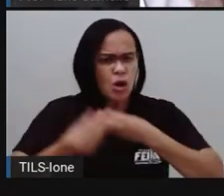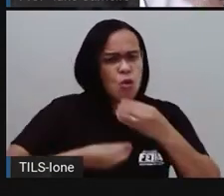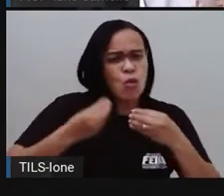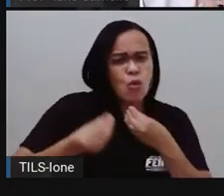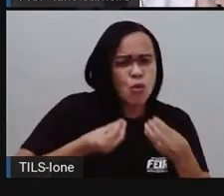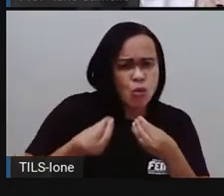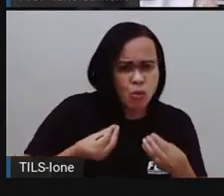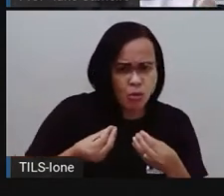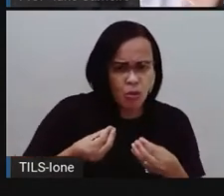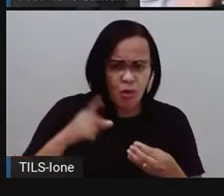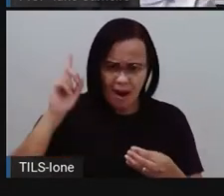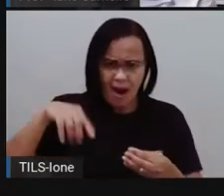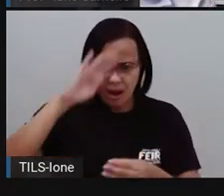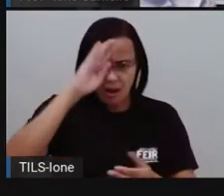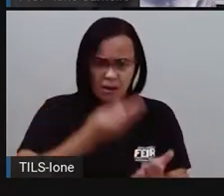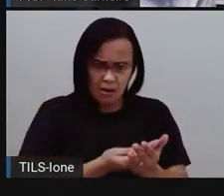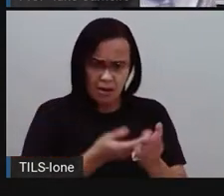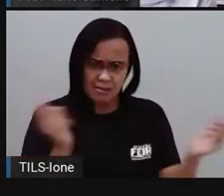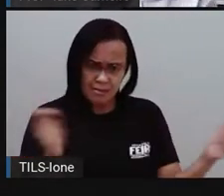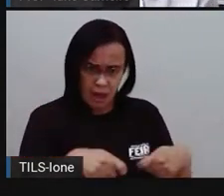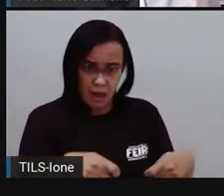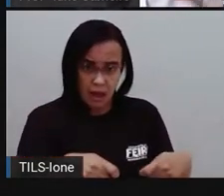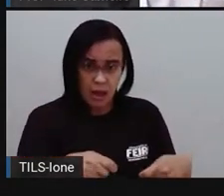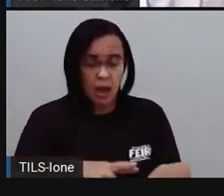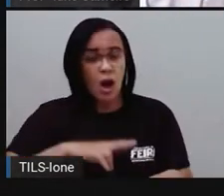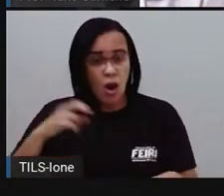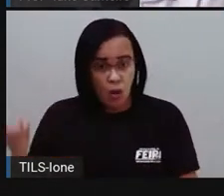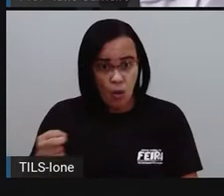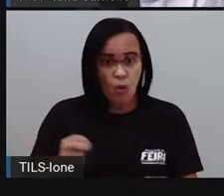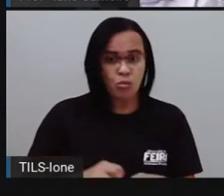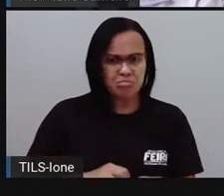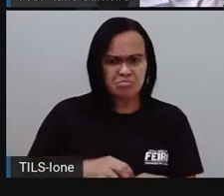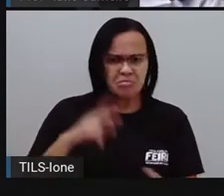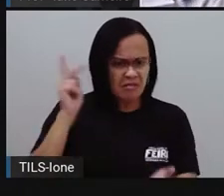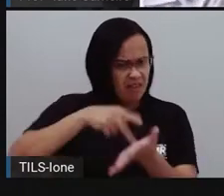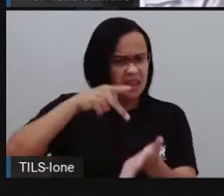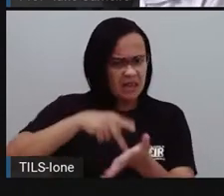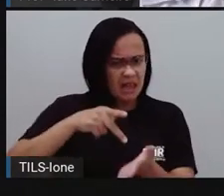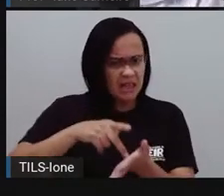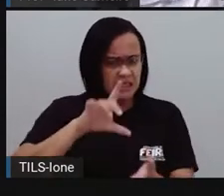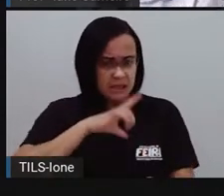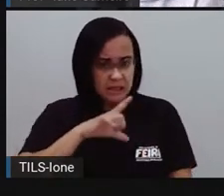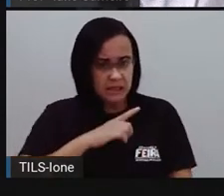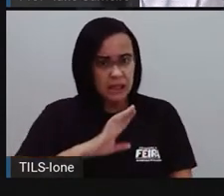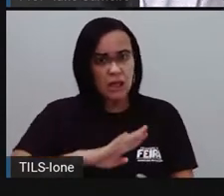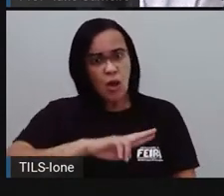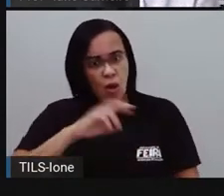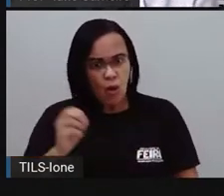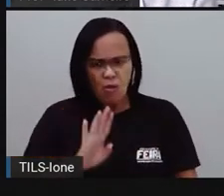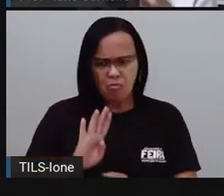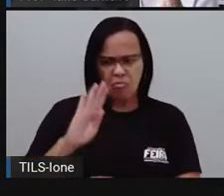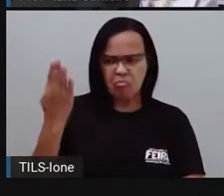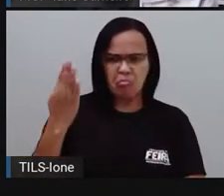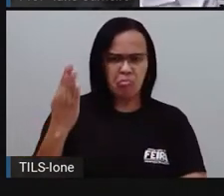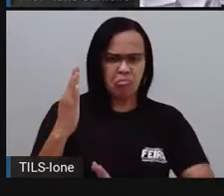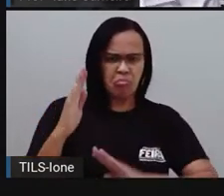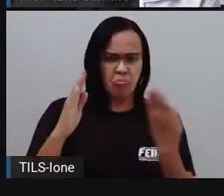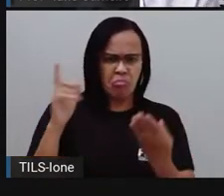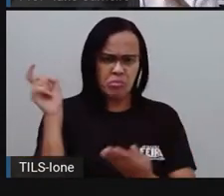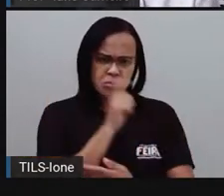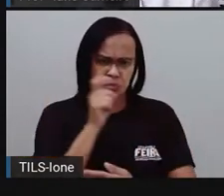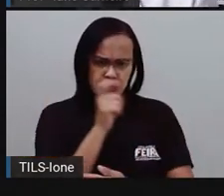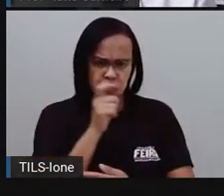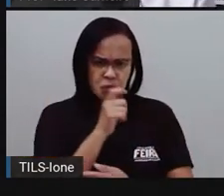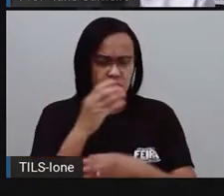É um site que tem informações corretas? Ou é um site que espalha fake news, né? Então, a gente precisa ter esse cuidado.